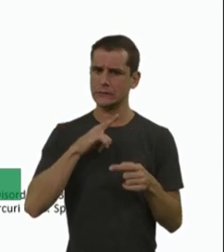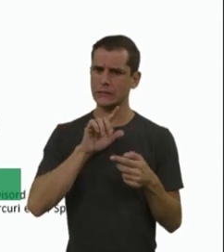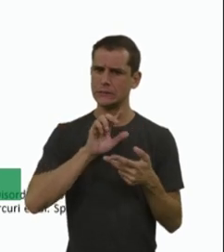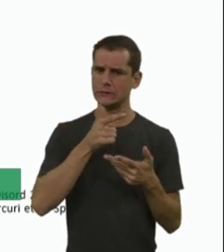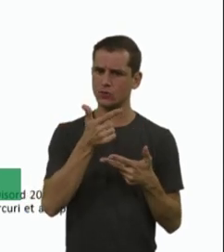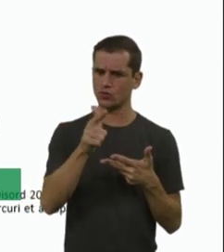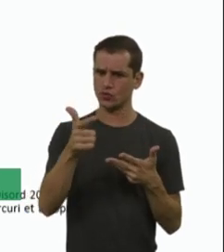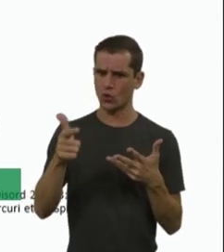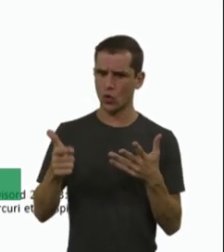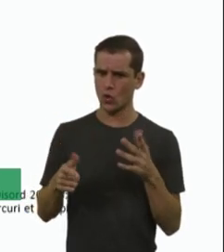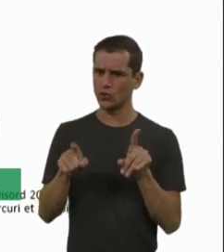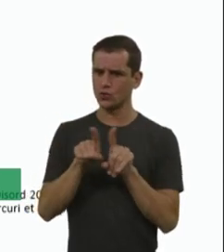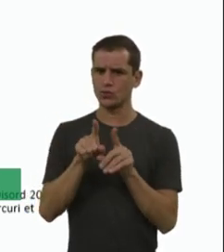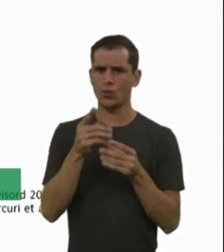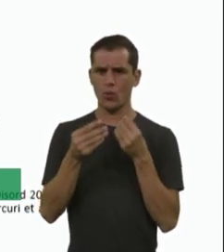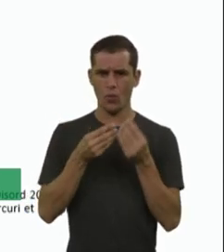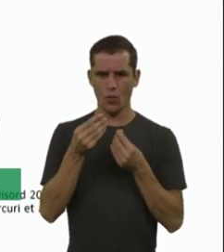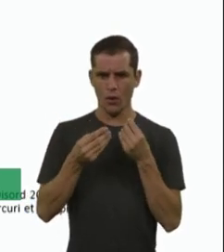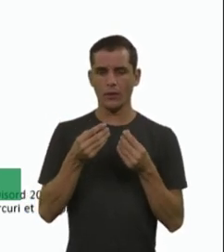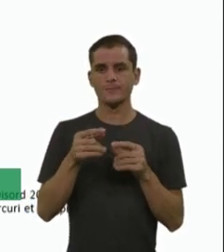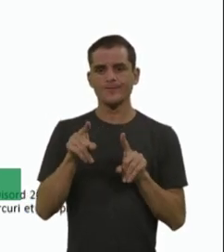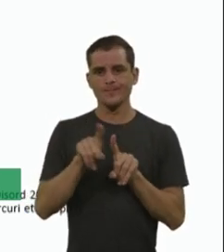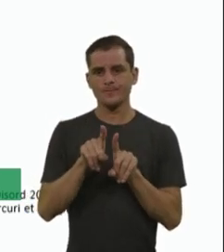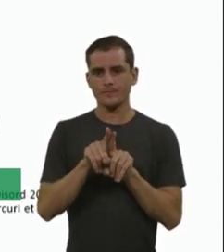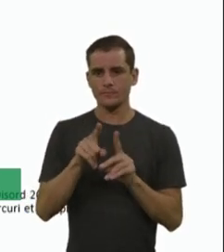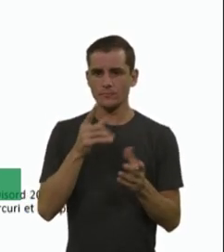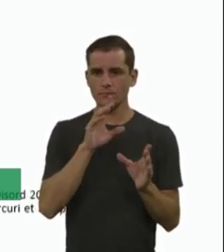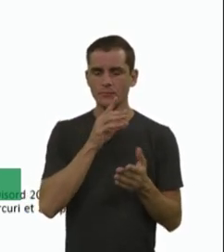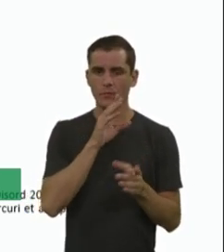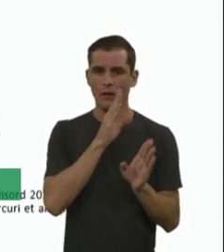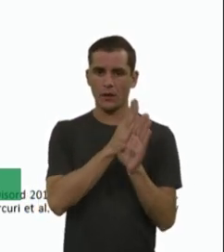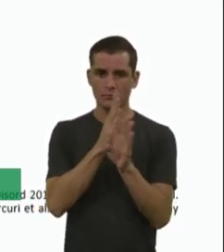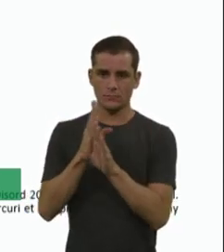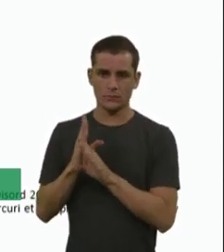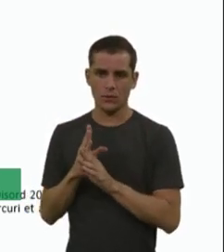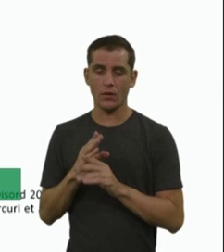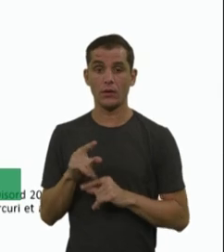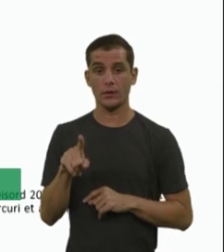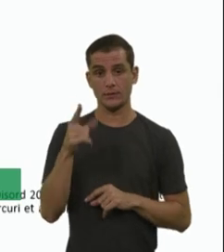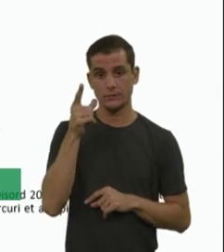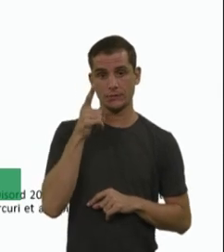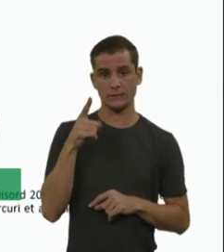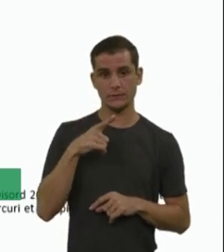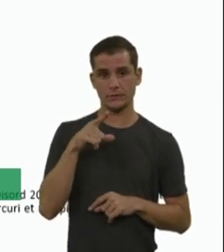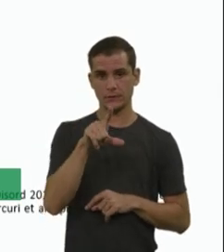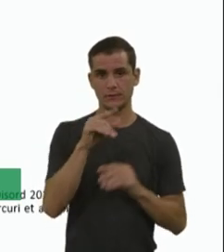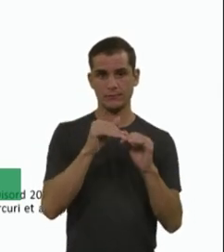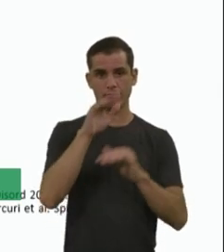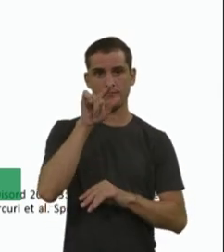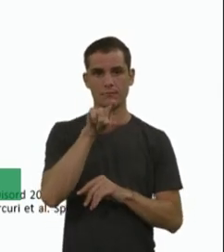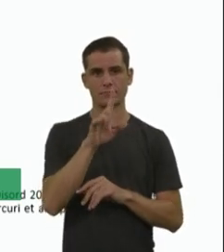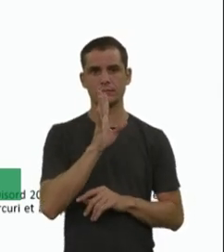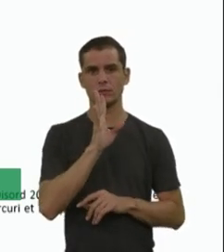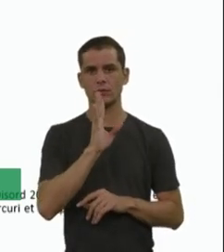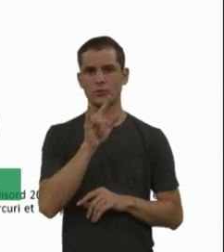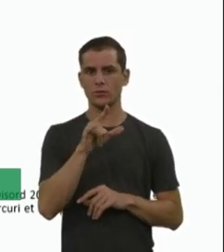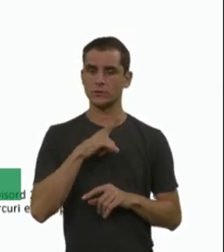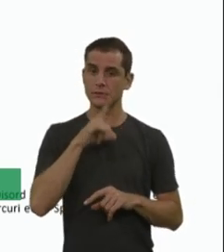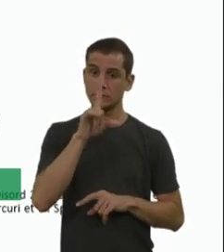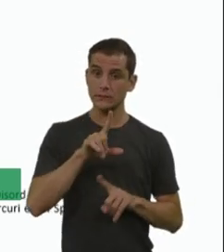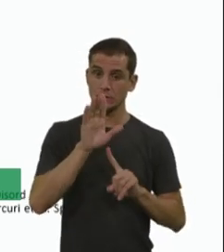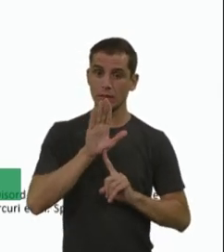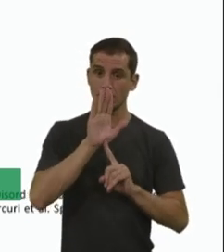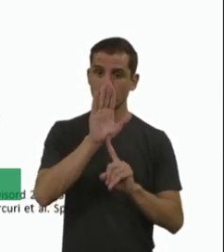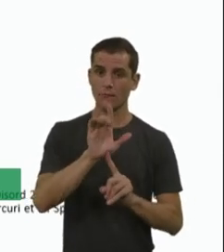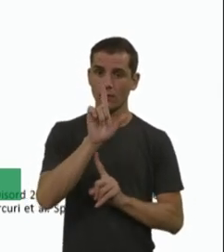fatores de prognóstico que são conhecidos, então eu vou citar para vocês um dos mais conhecidos que seria a presença de uma mutação